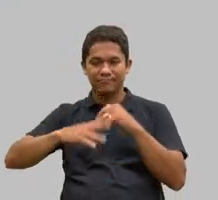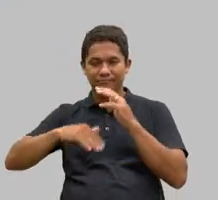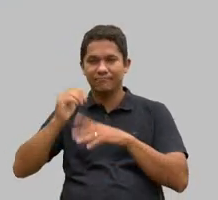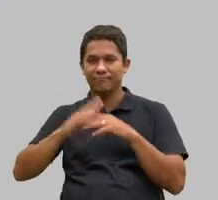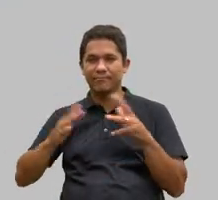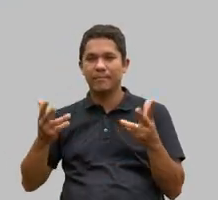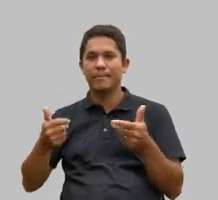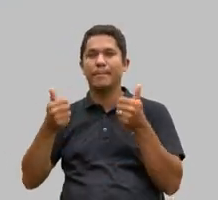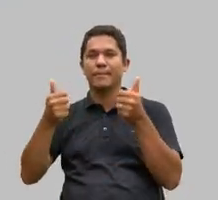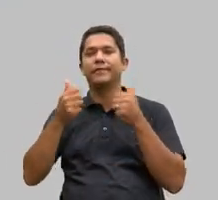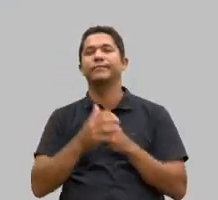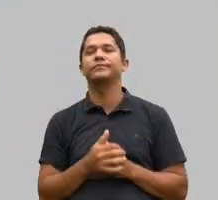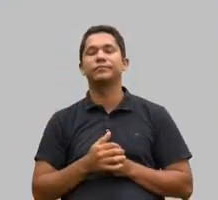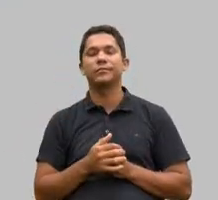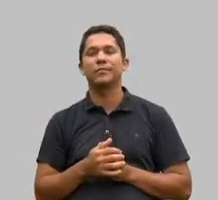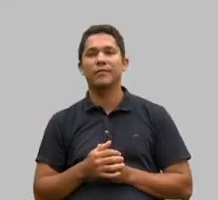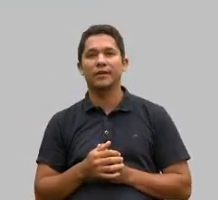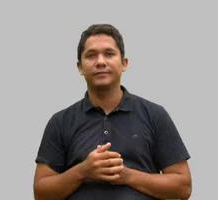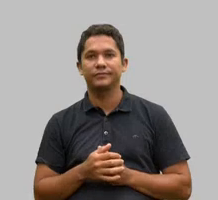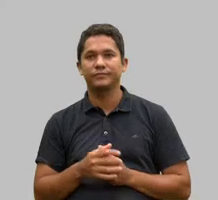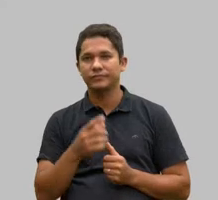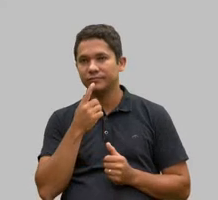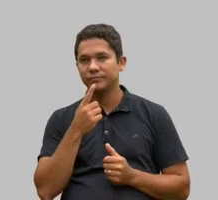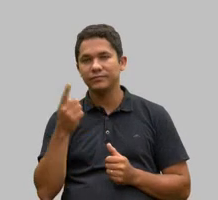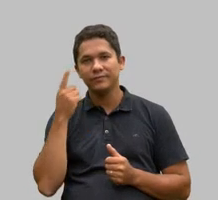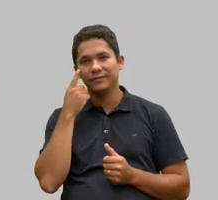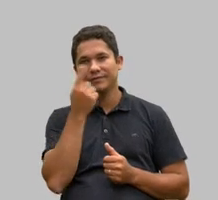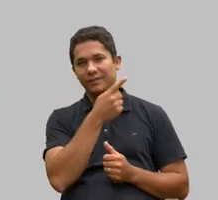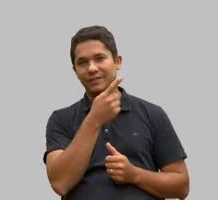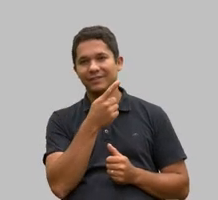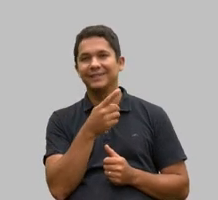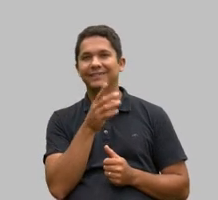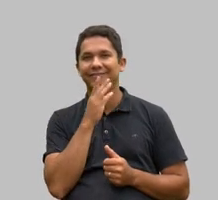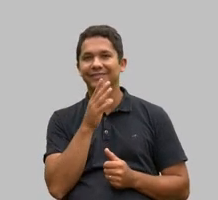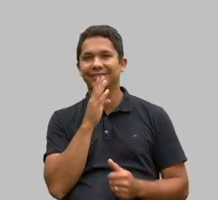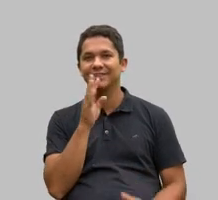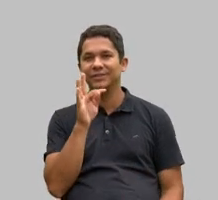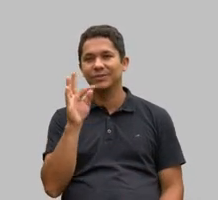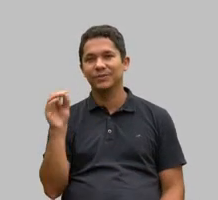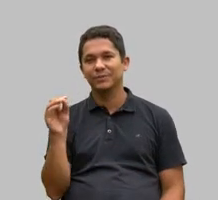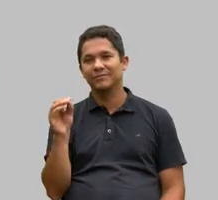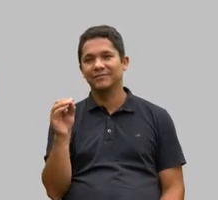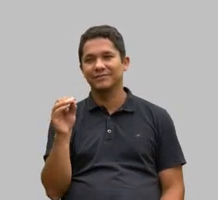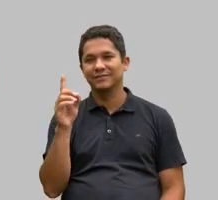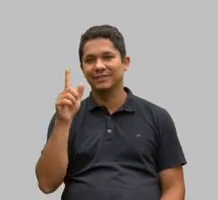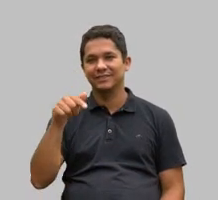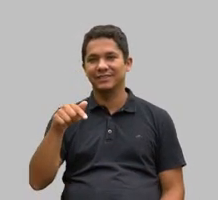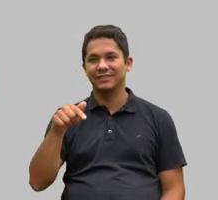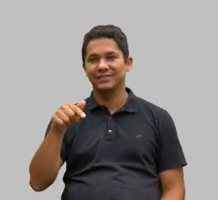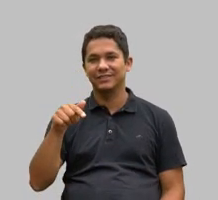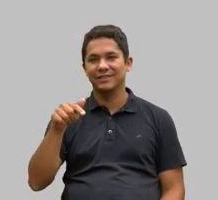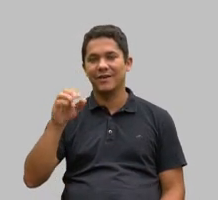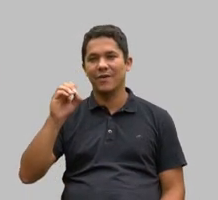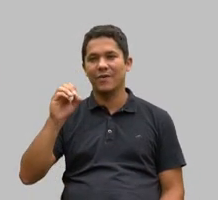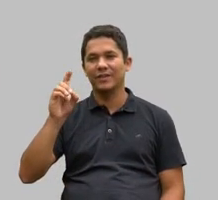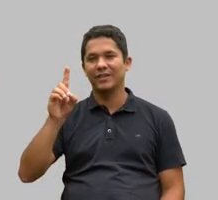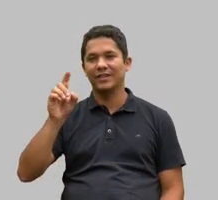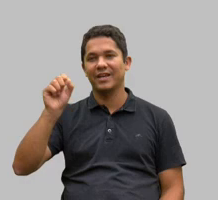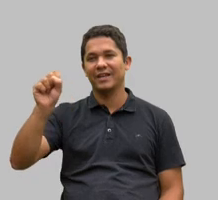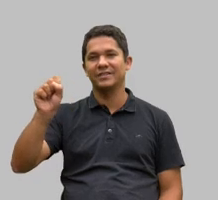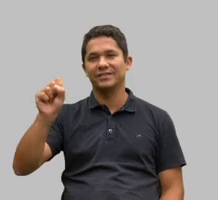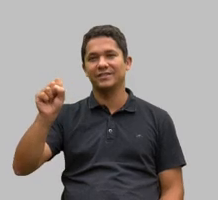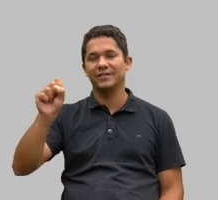os 17 ODSs, que muita gente conhece, mas muita gente não. Lembrando que os ODSs são Objetivos de Desenvolvimento